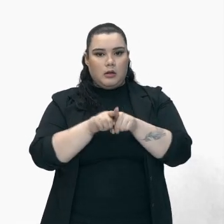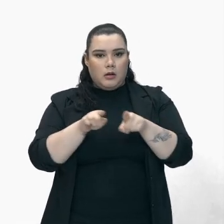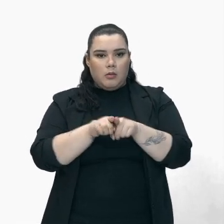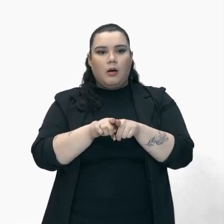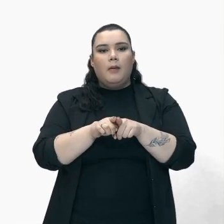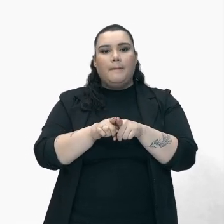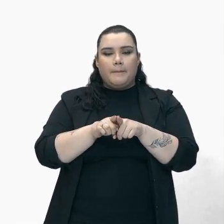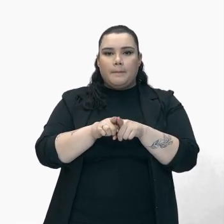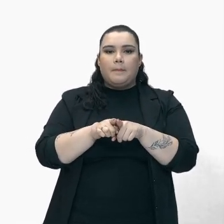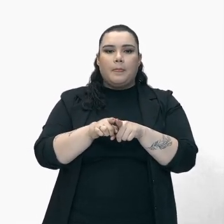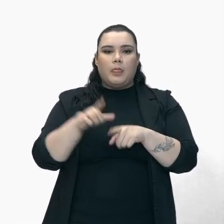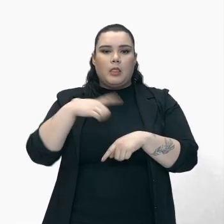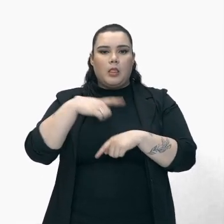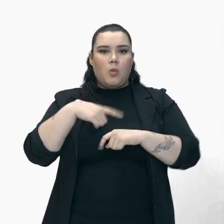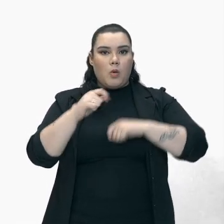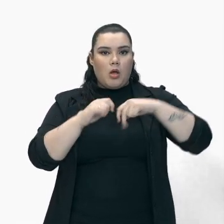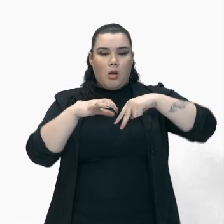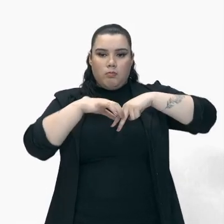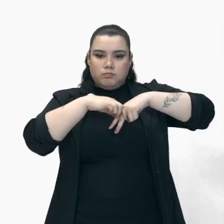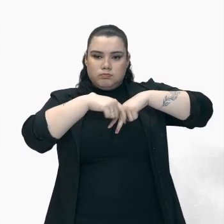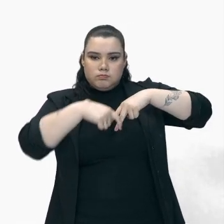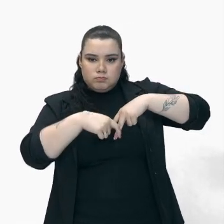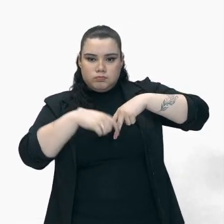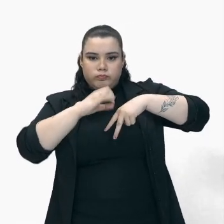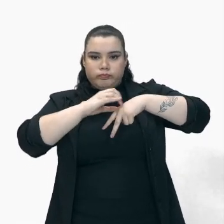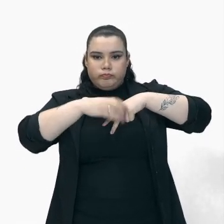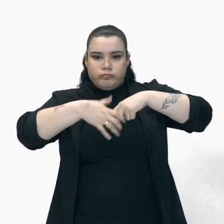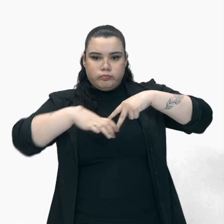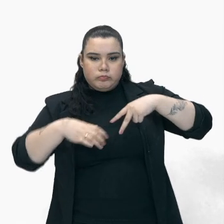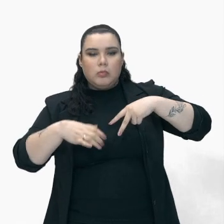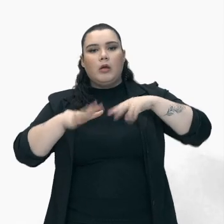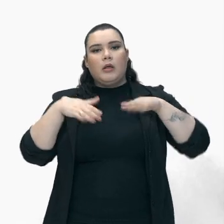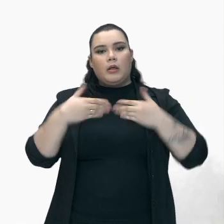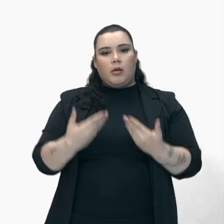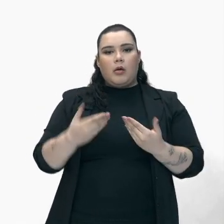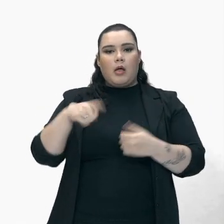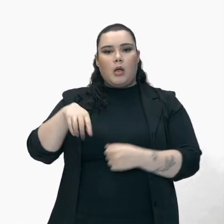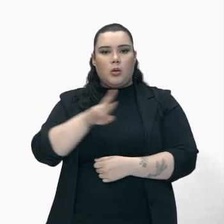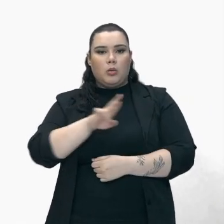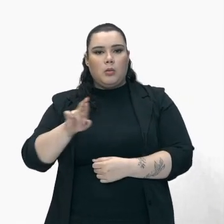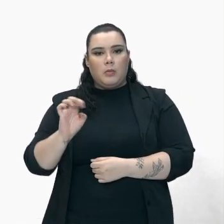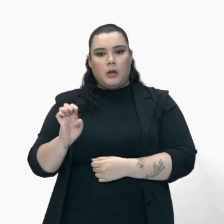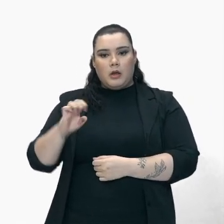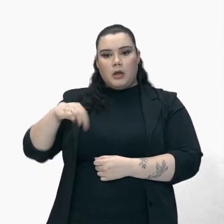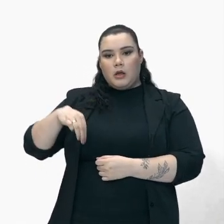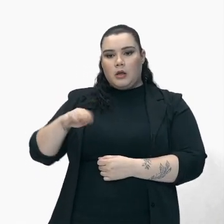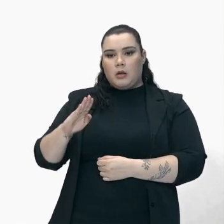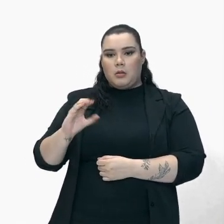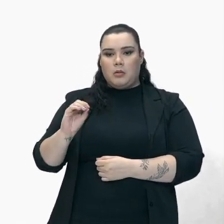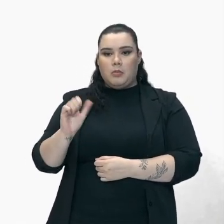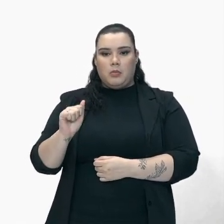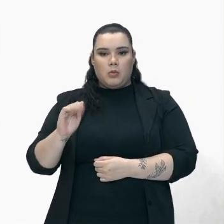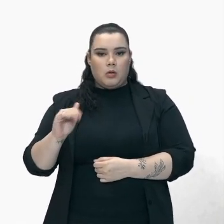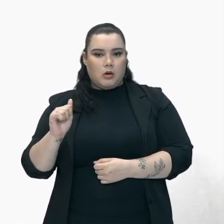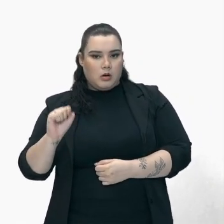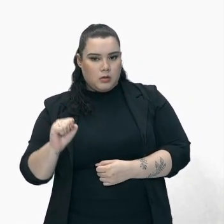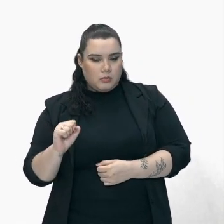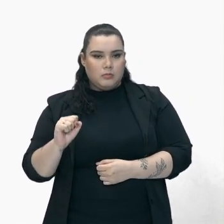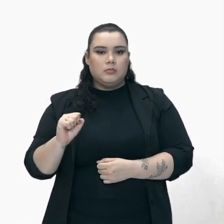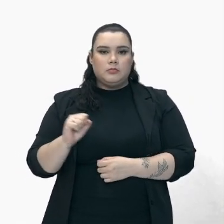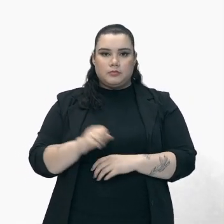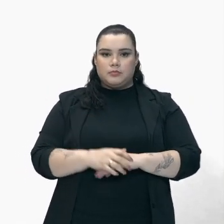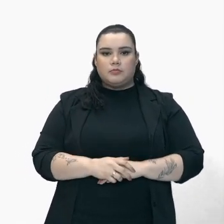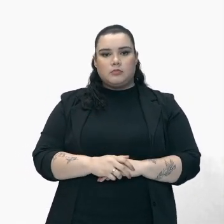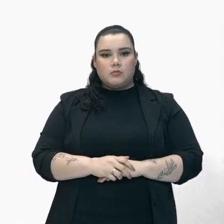região Da coxa Por isso Esse apelido Foi dado Pelos paulistas E qual era Professor Qual era Desse pessoal